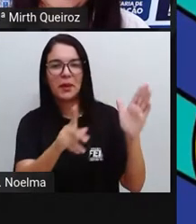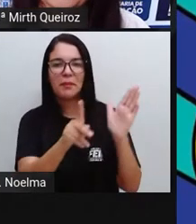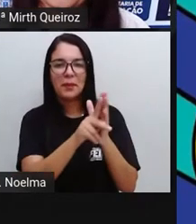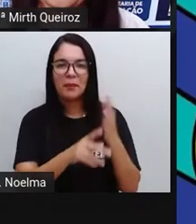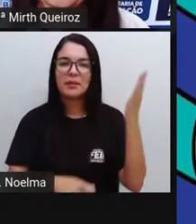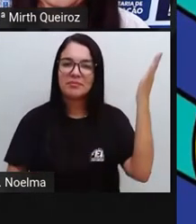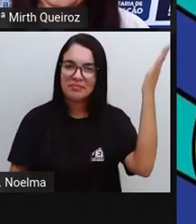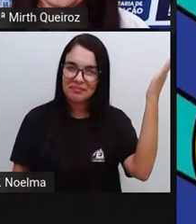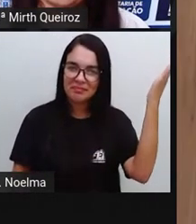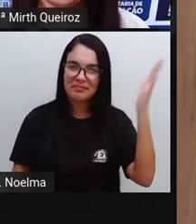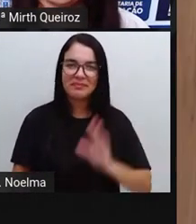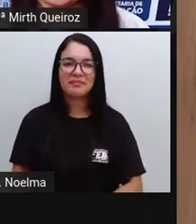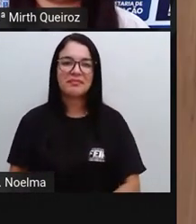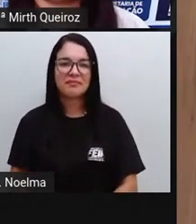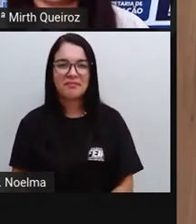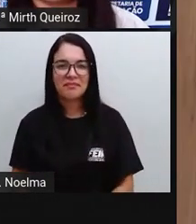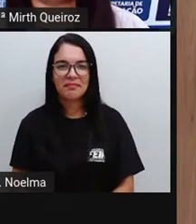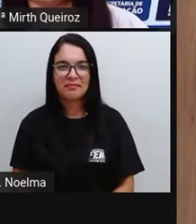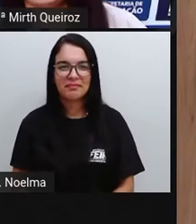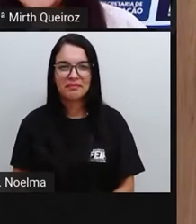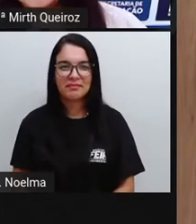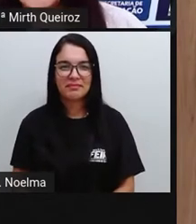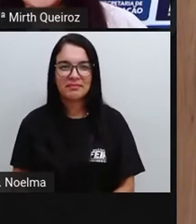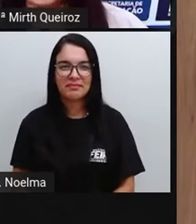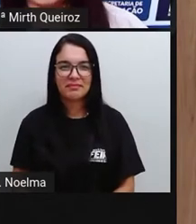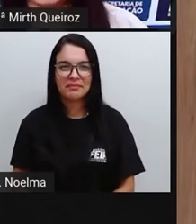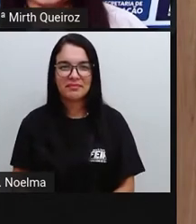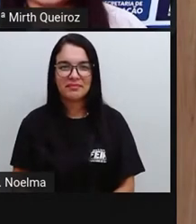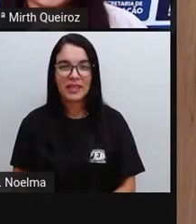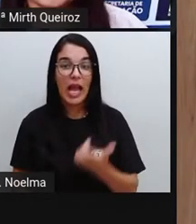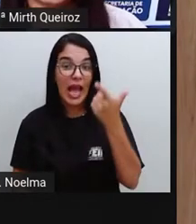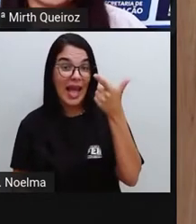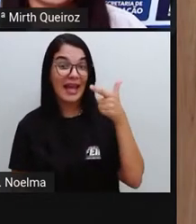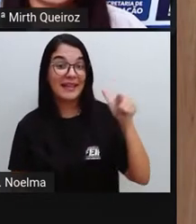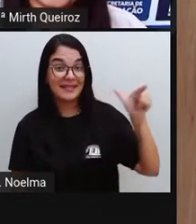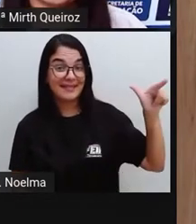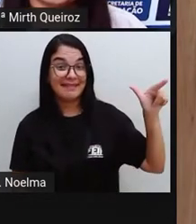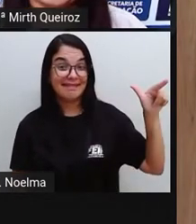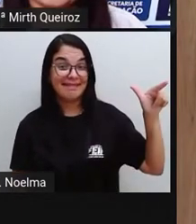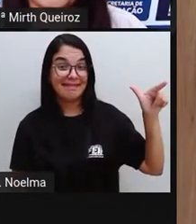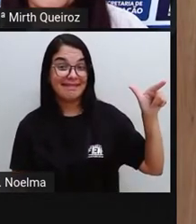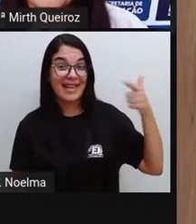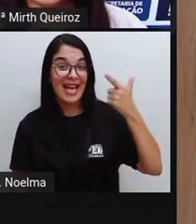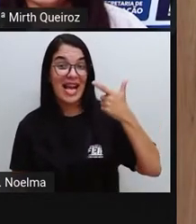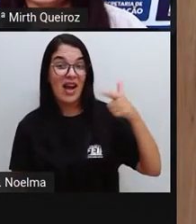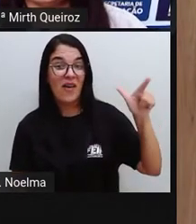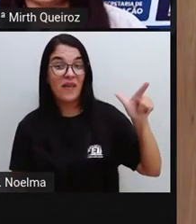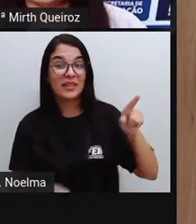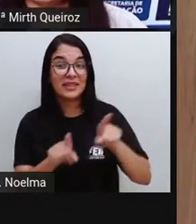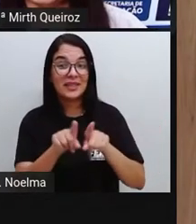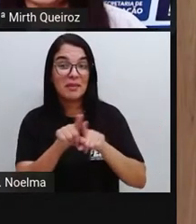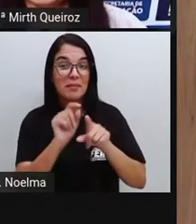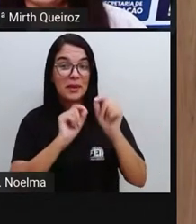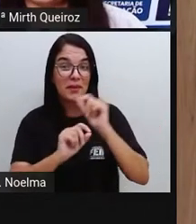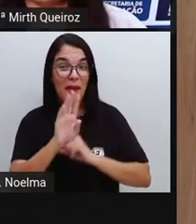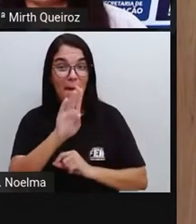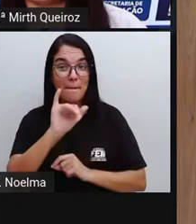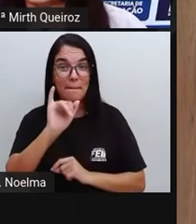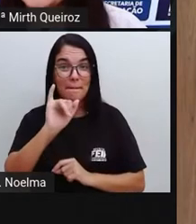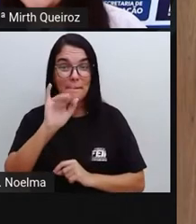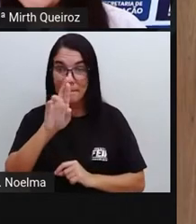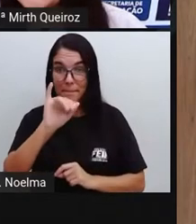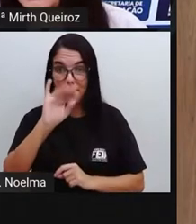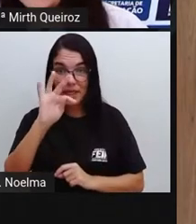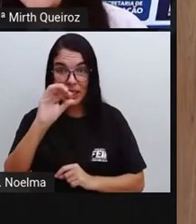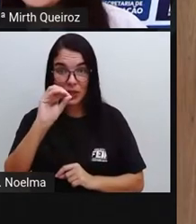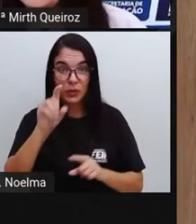os quadros de Romero Brito, né? Que adquiriram as obras de arte dele. Além disso, o Brito também ele produziu